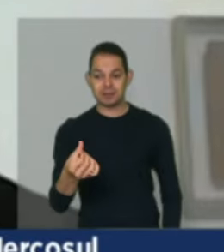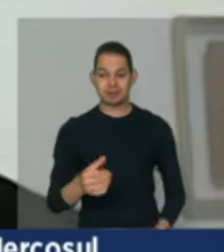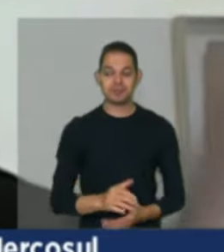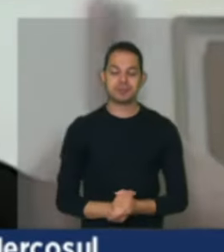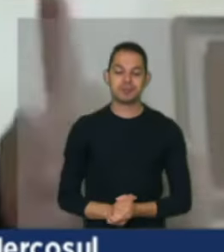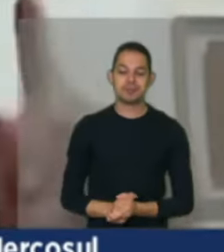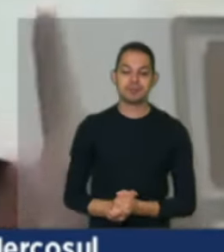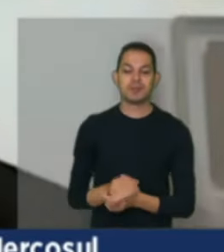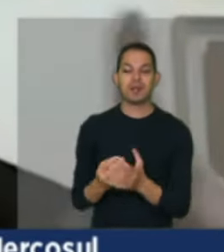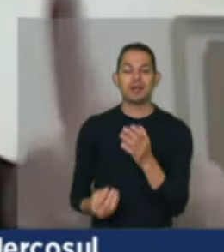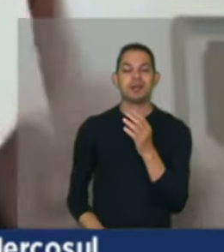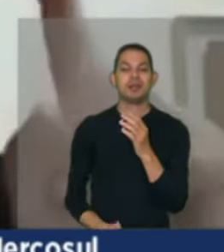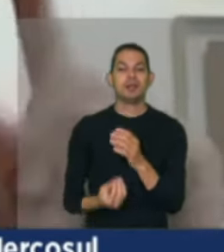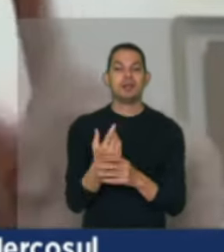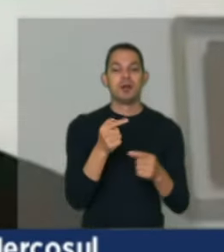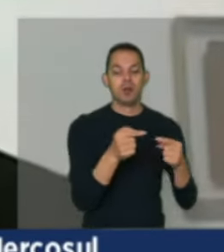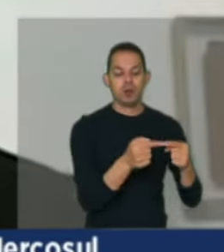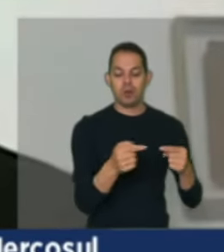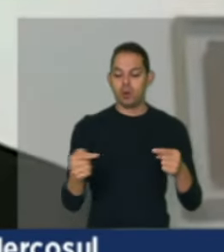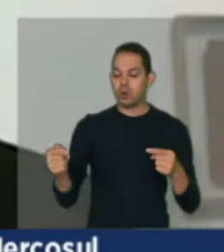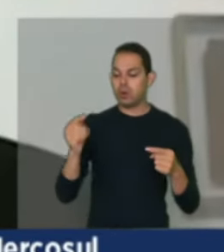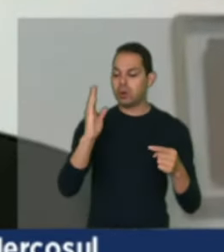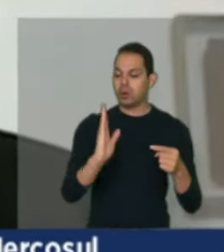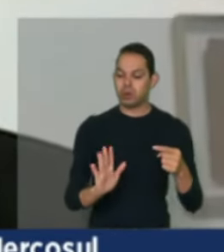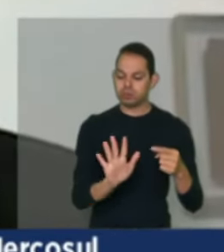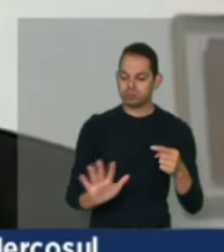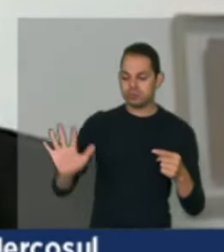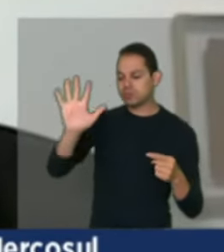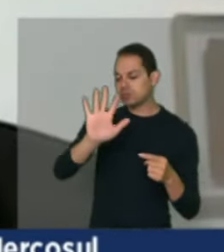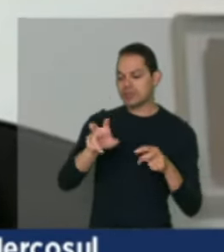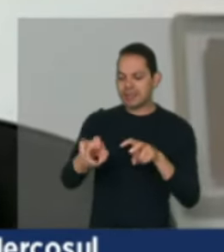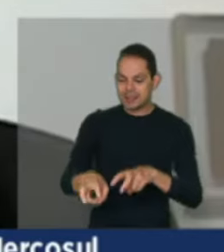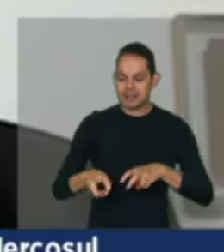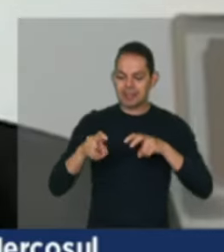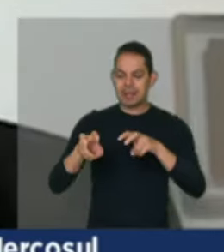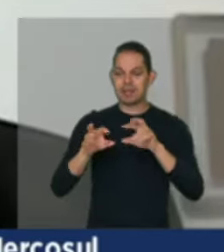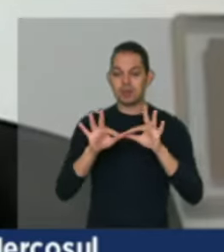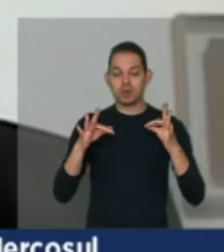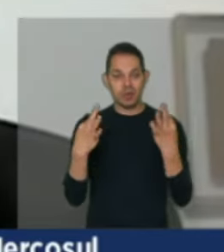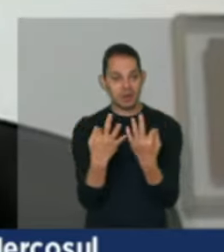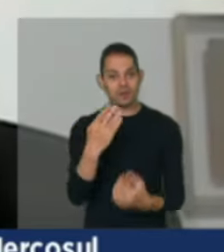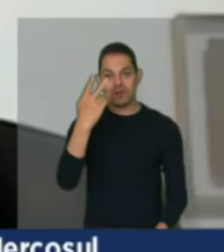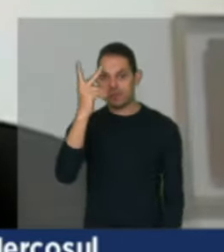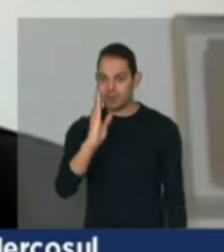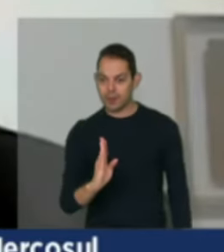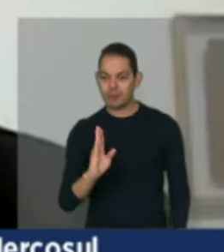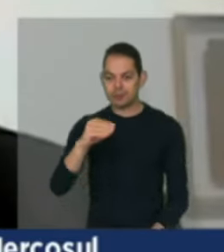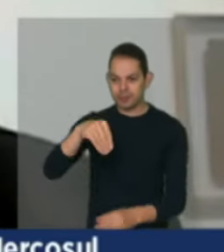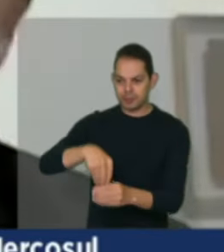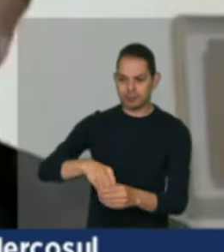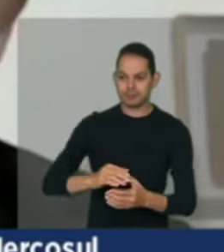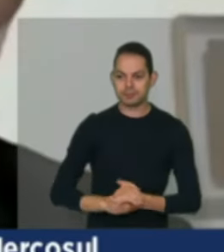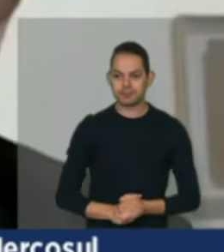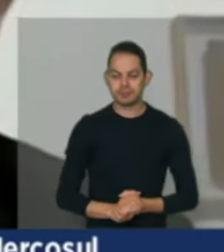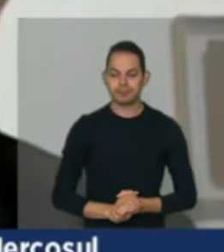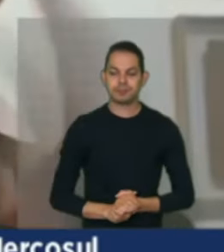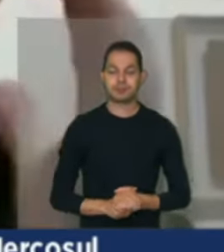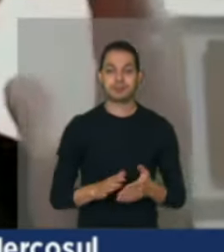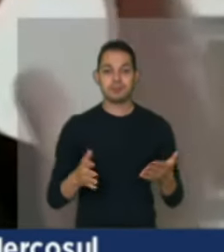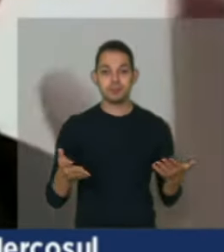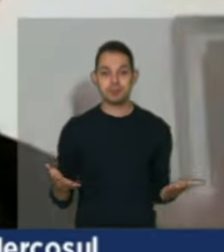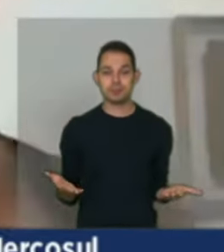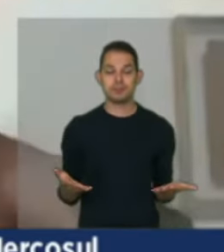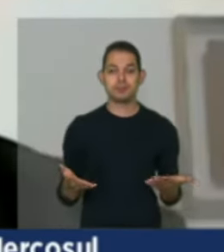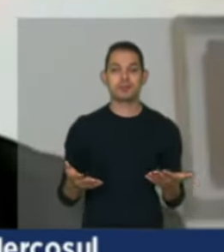criou a Semana Nacional da Agricultura Familiar Brasileira. Portanto, ao